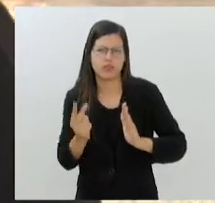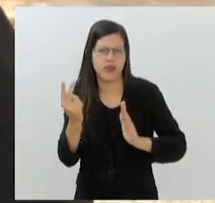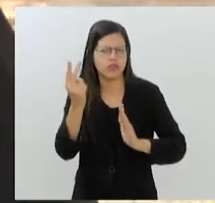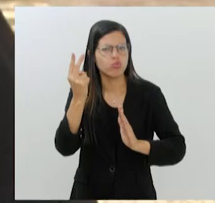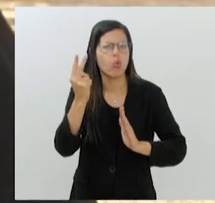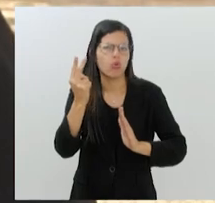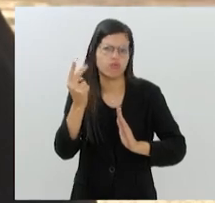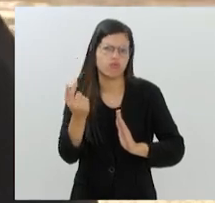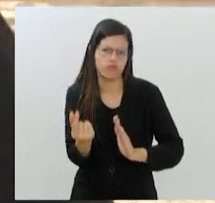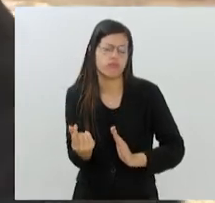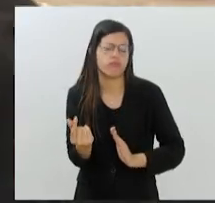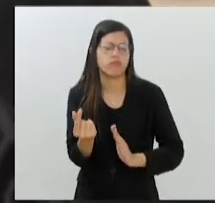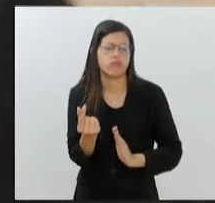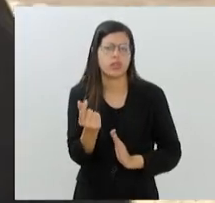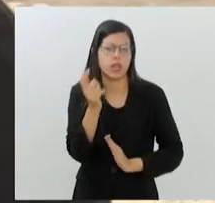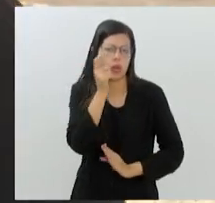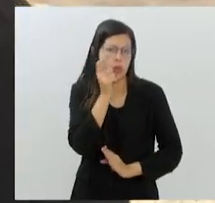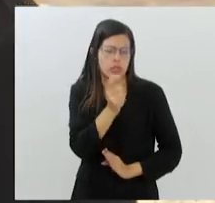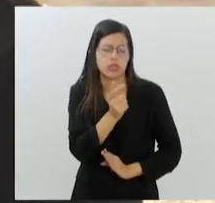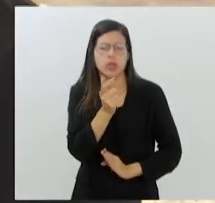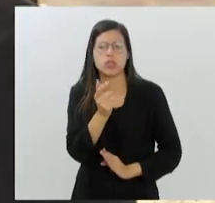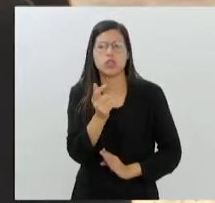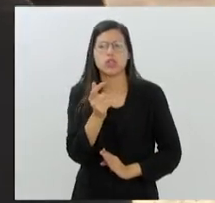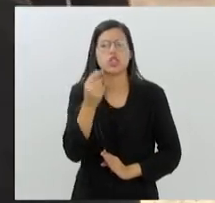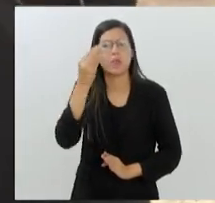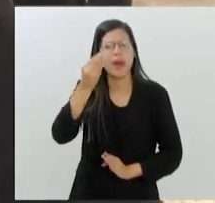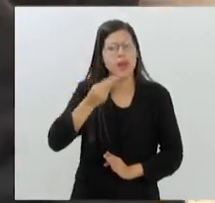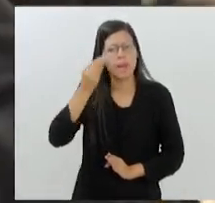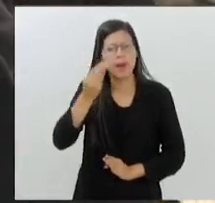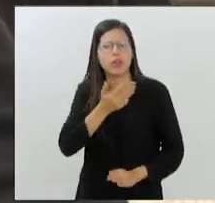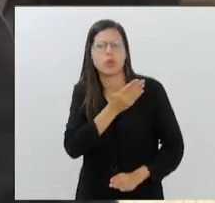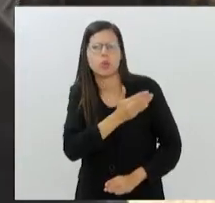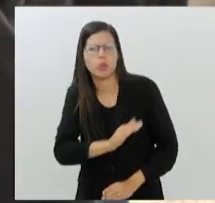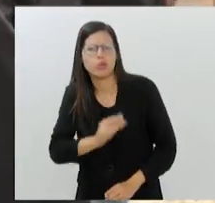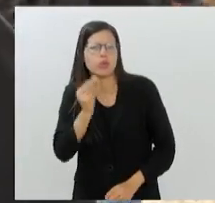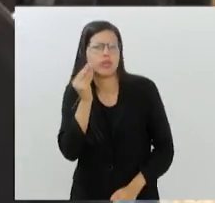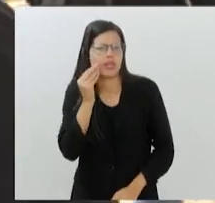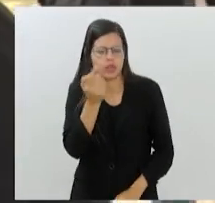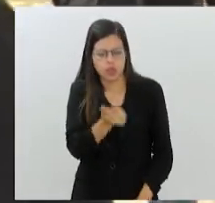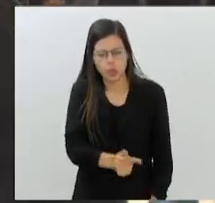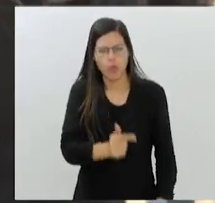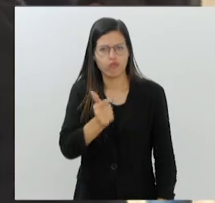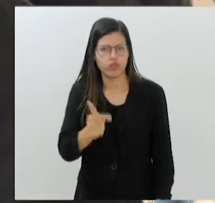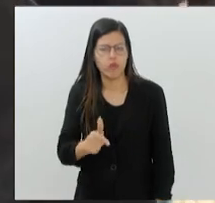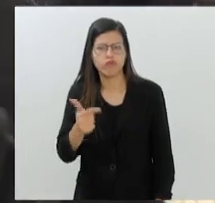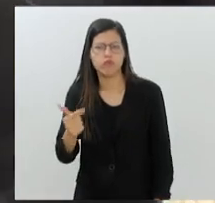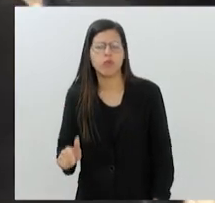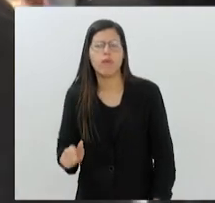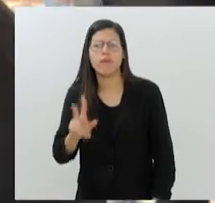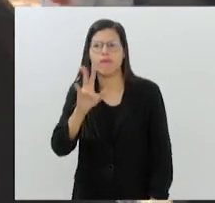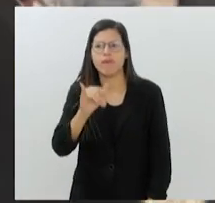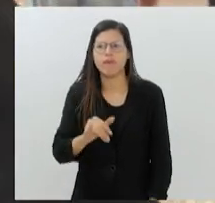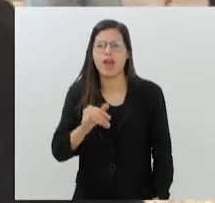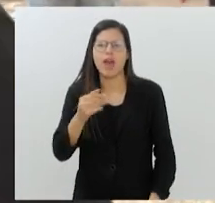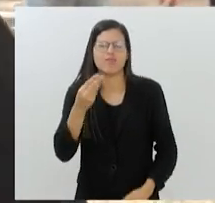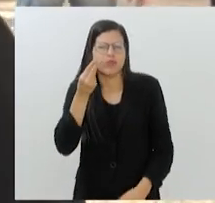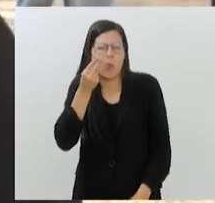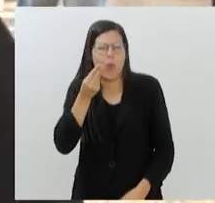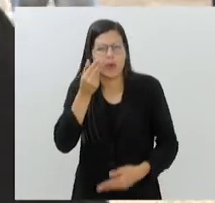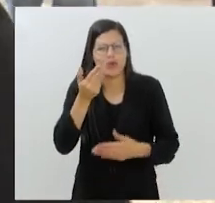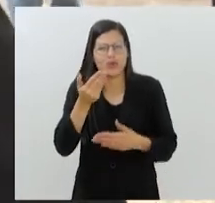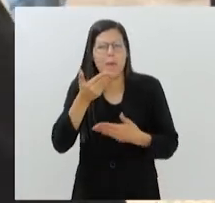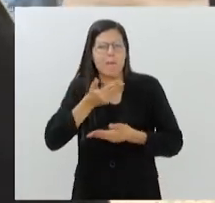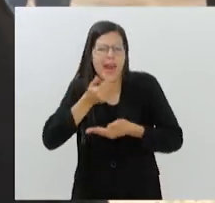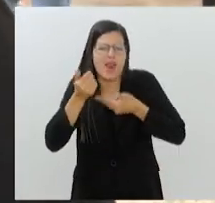faixa de preço que você acha interessante. Prova, não gostou, tenta de novo e assim você vai construindo o teu paladar, criando as tuas